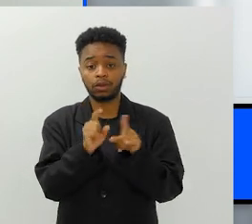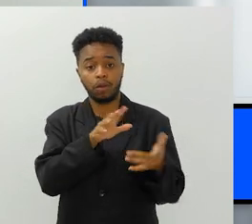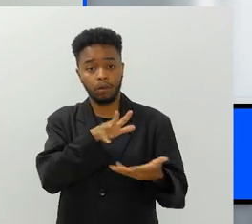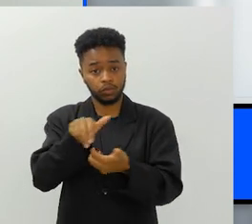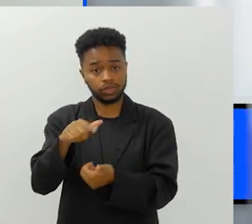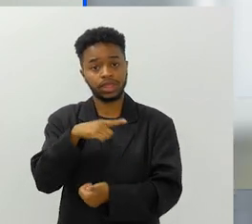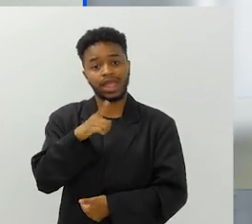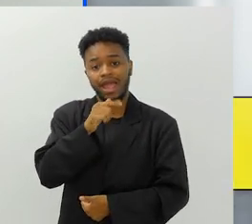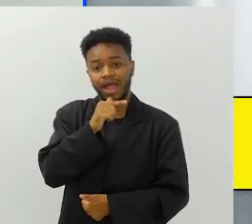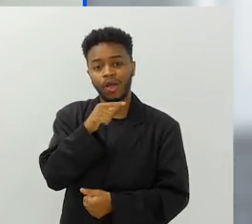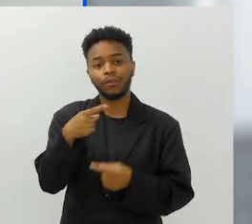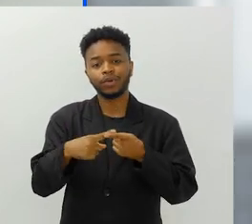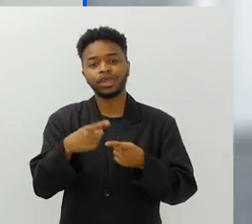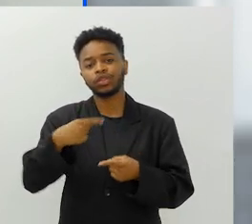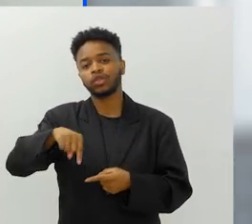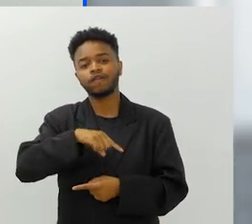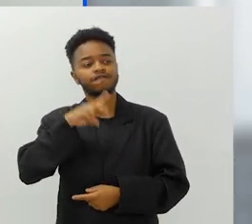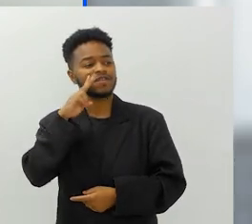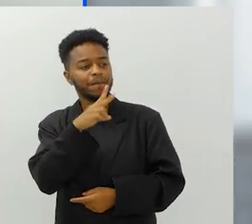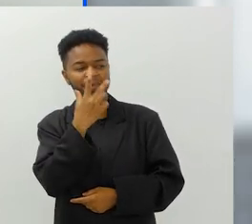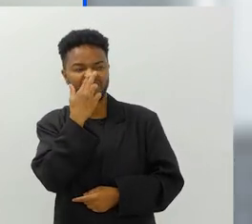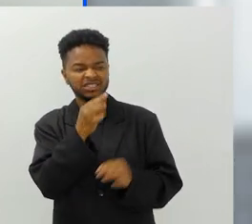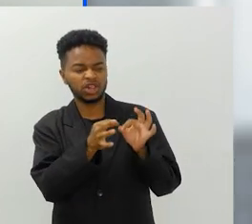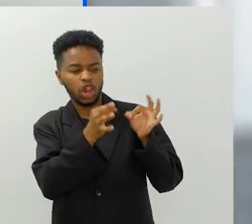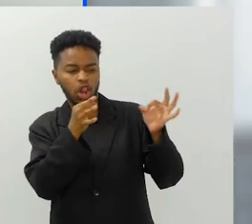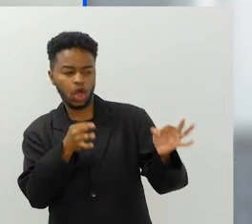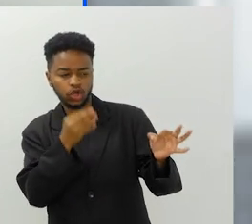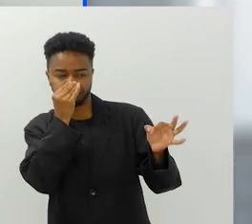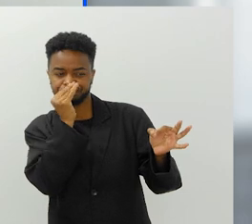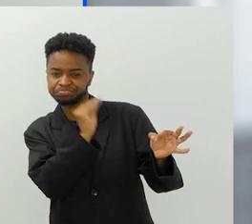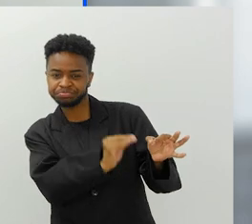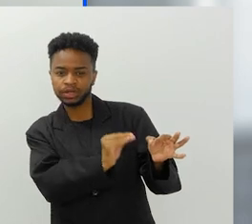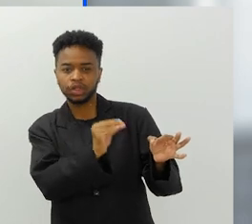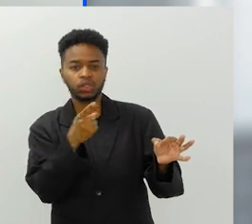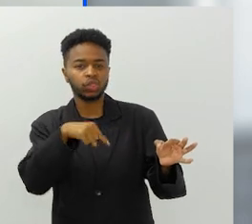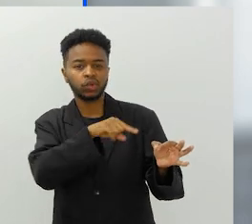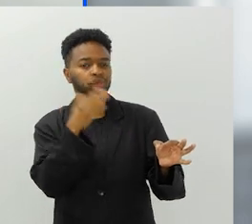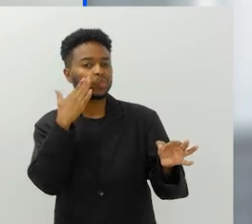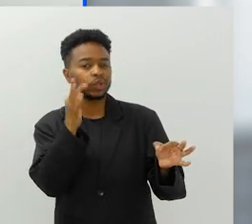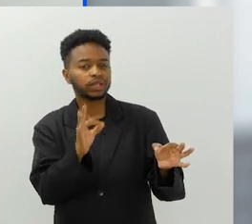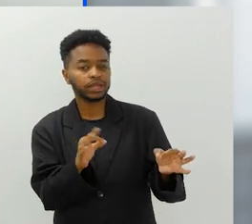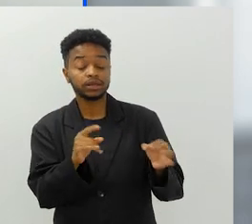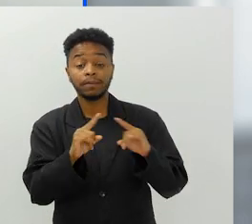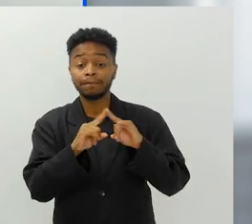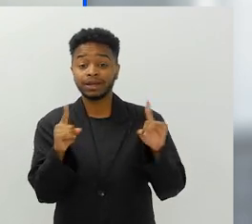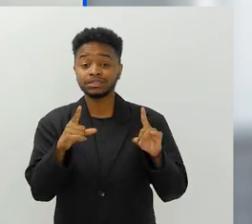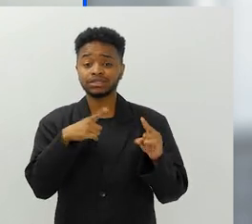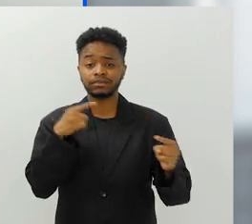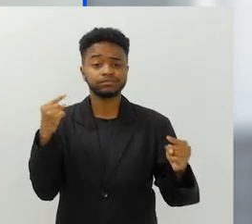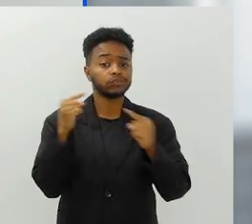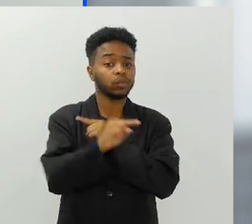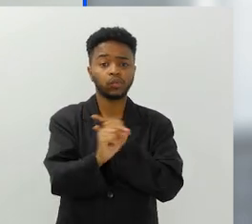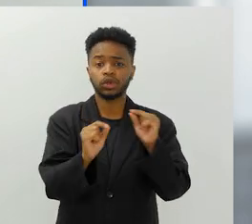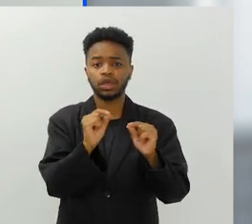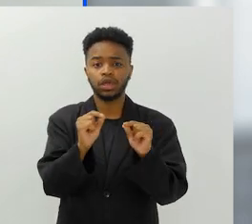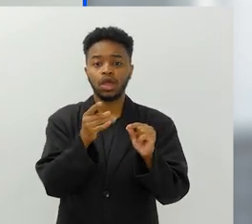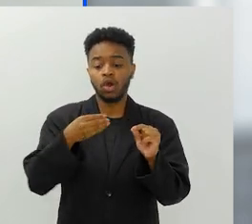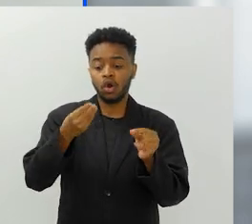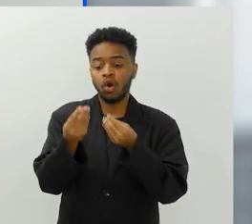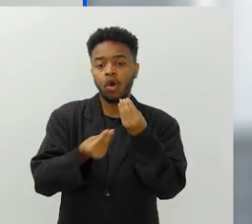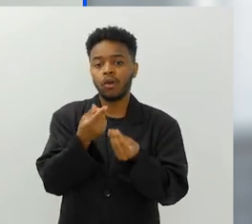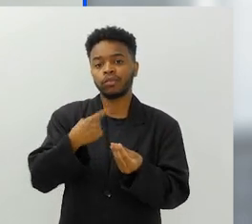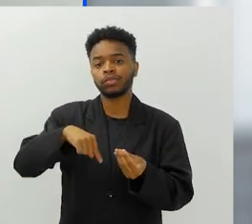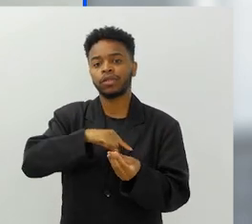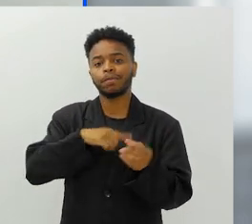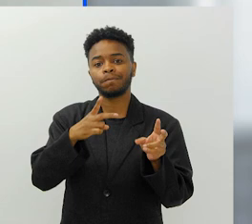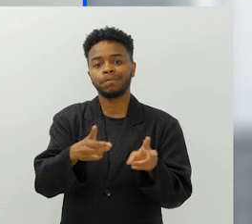gente costuma ver o oceano como essa massa de água distante da gente que a gente não entende tanto, e a gente tem uma grande dissonância na maneira